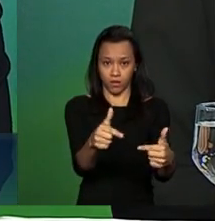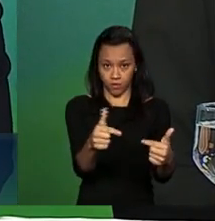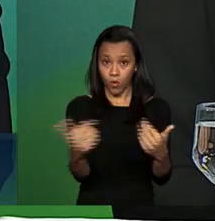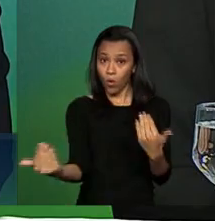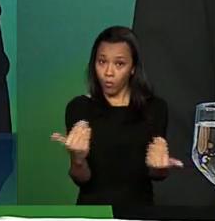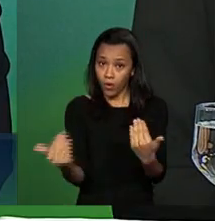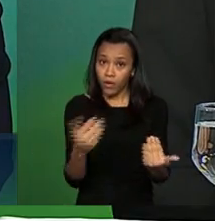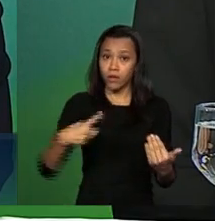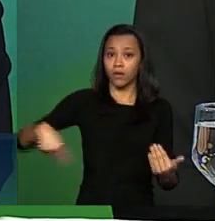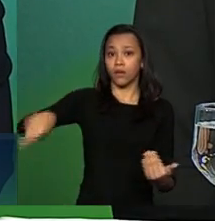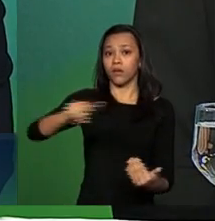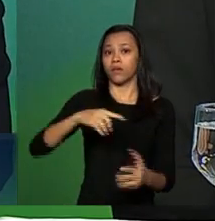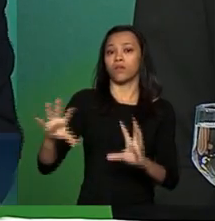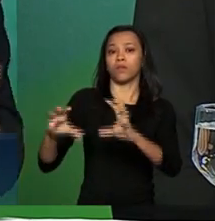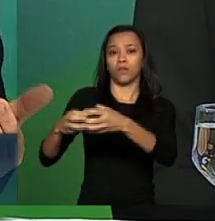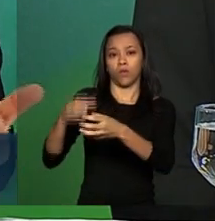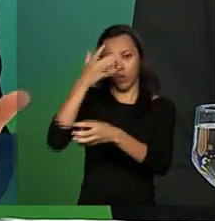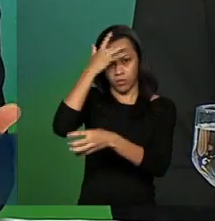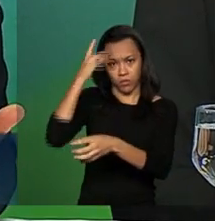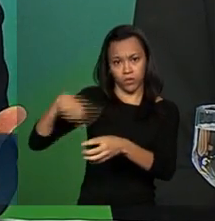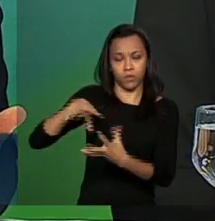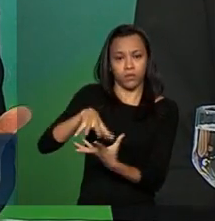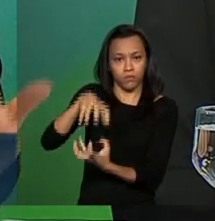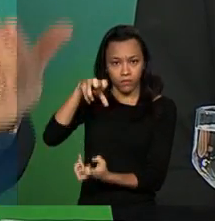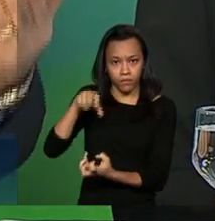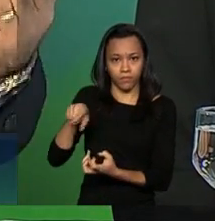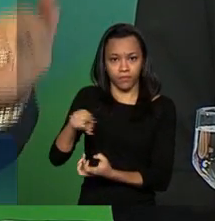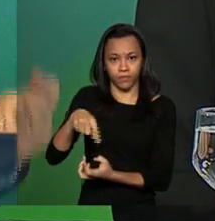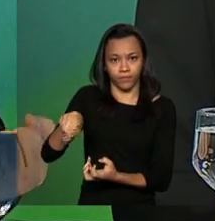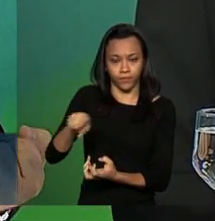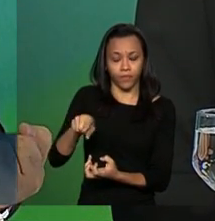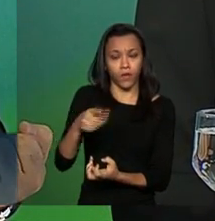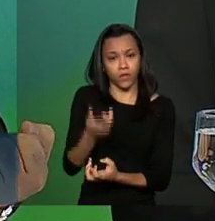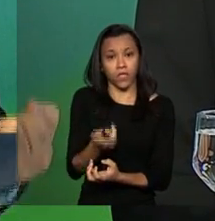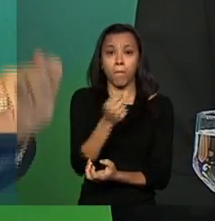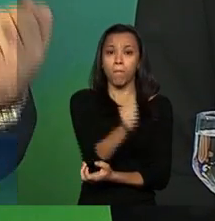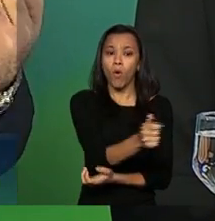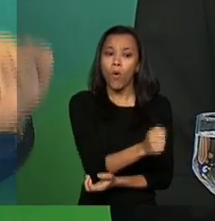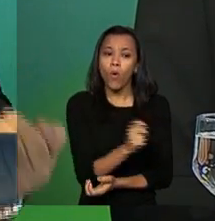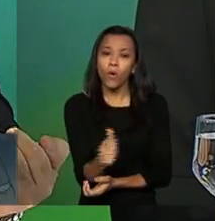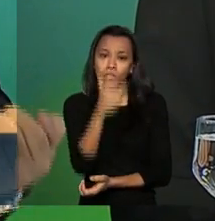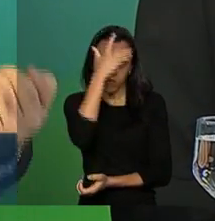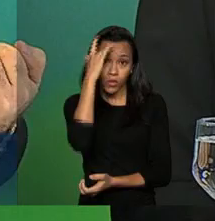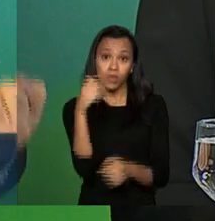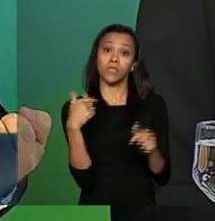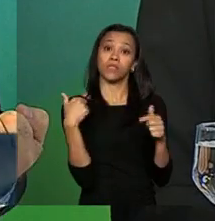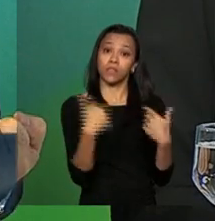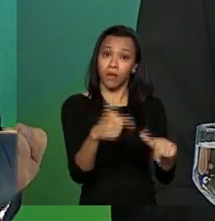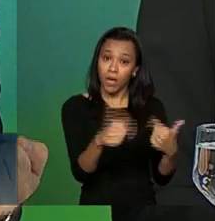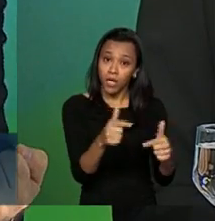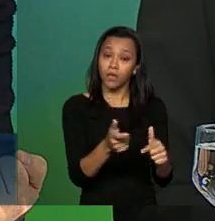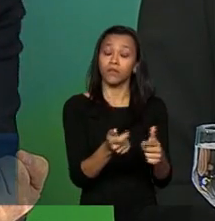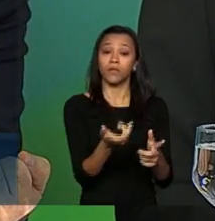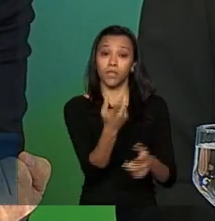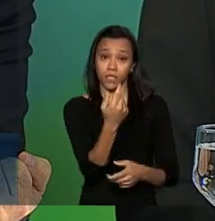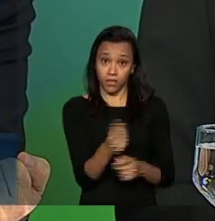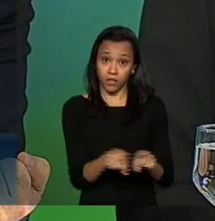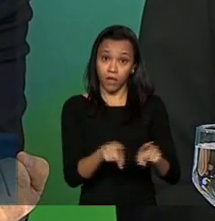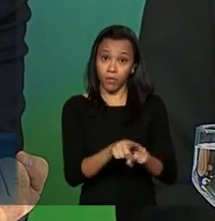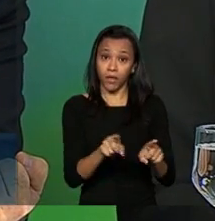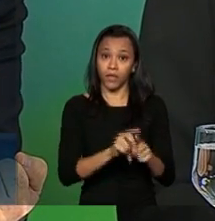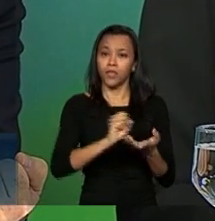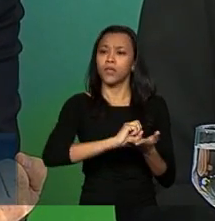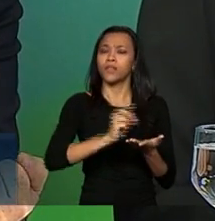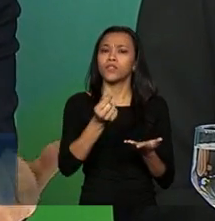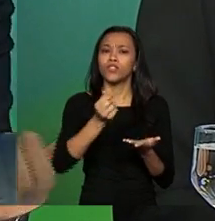É óbvio que uma relação de menos pessoas produzindo, contribuindo e trabalhando para a quantidade